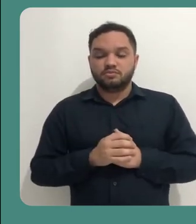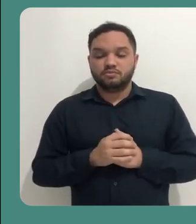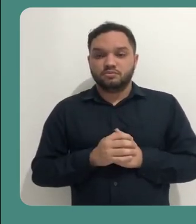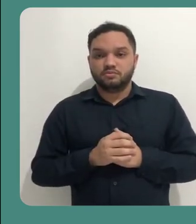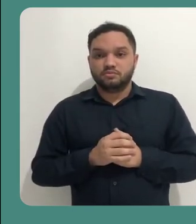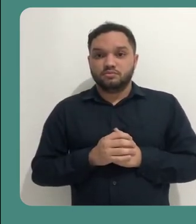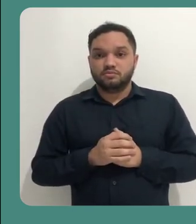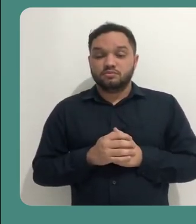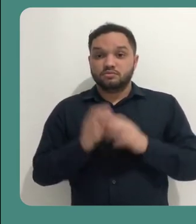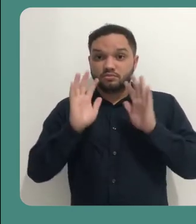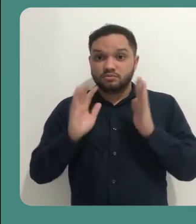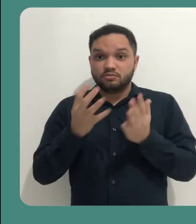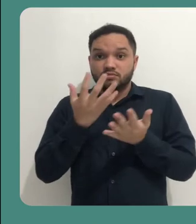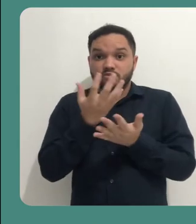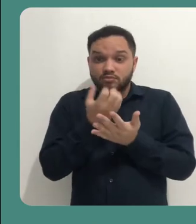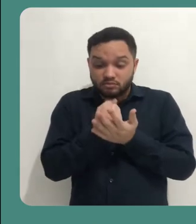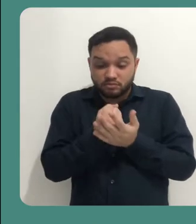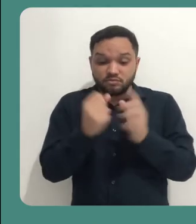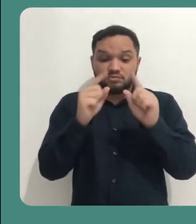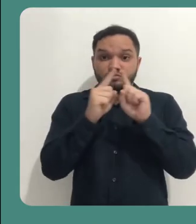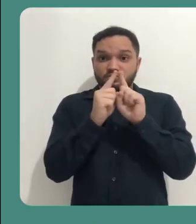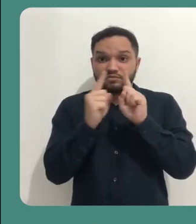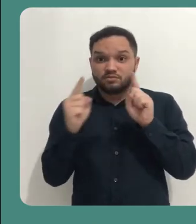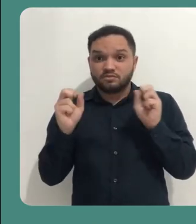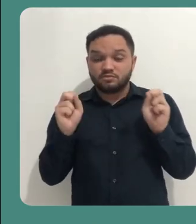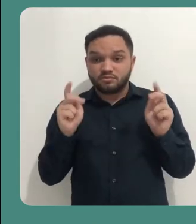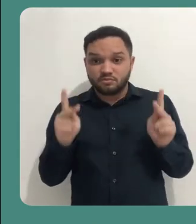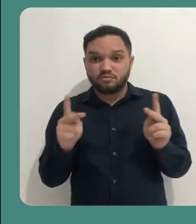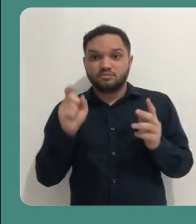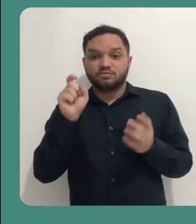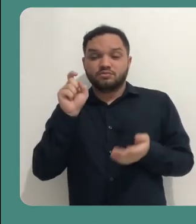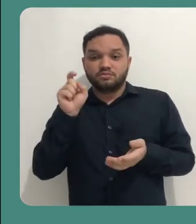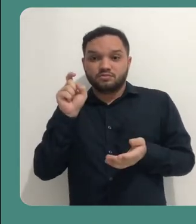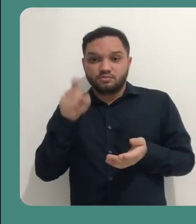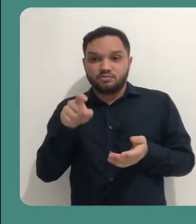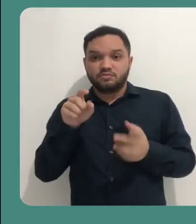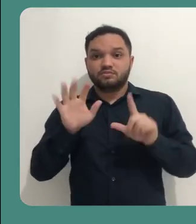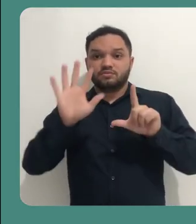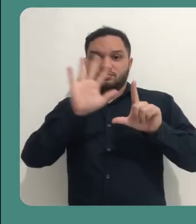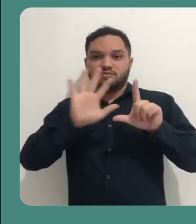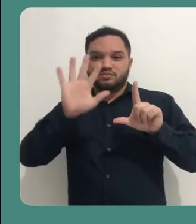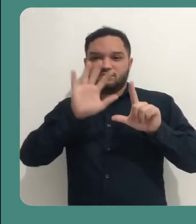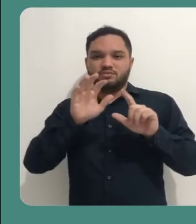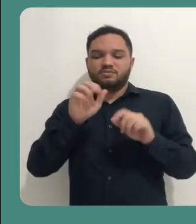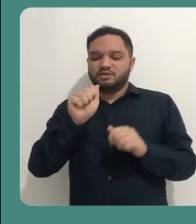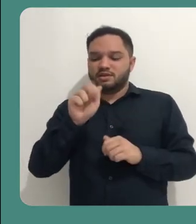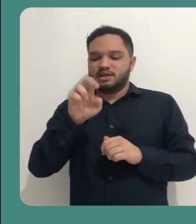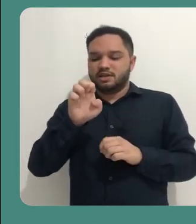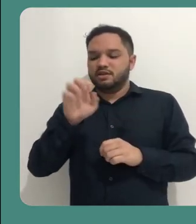Uma vez instalado o software no seu computador, basta executá-lo a partir da sua área de trabalho.